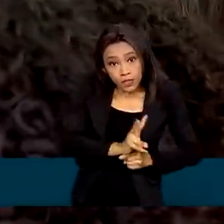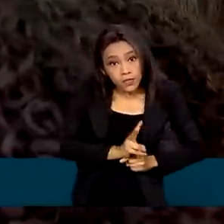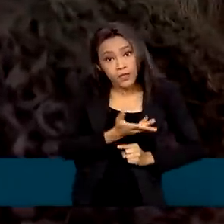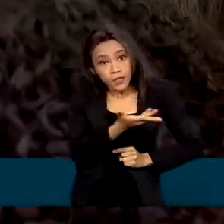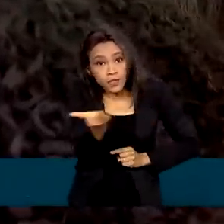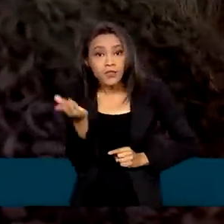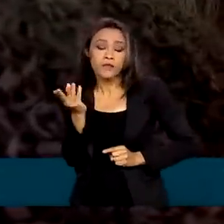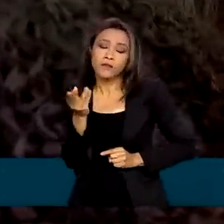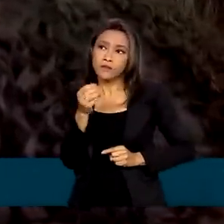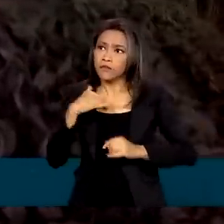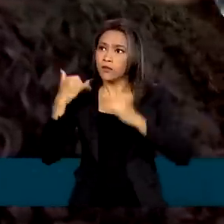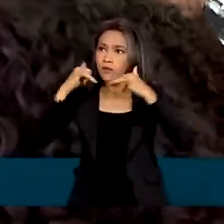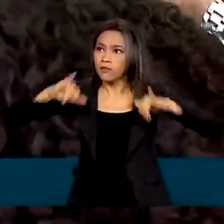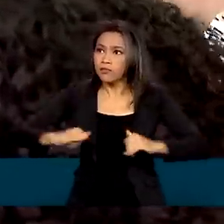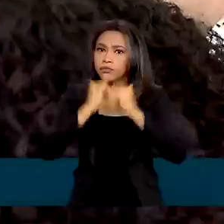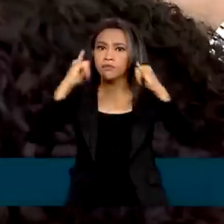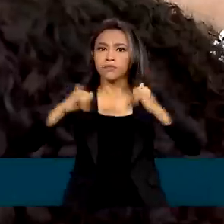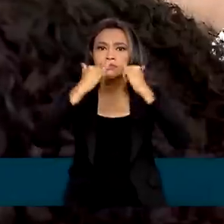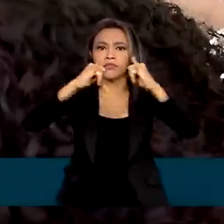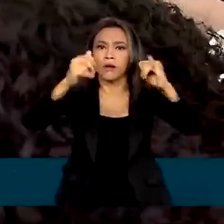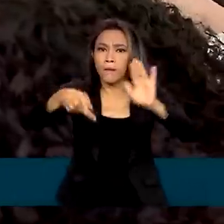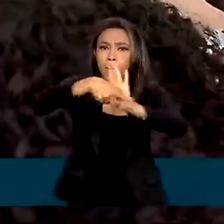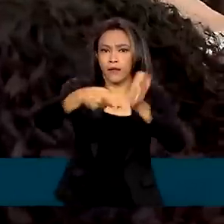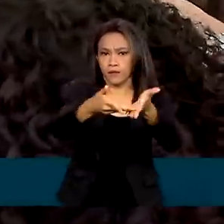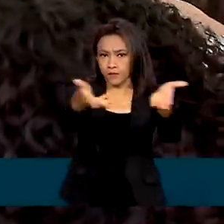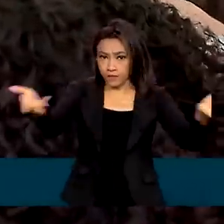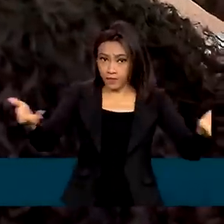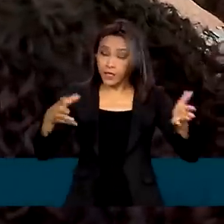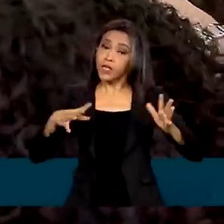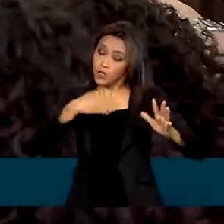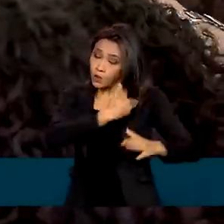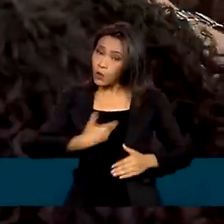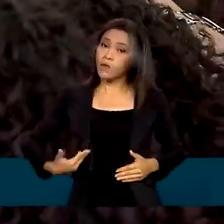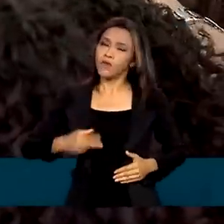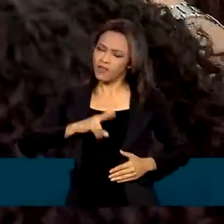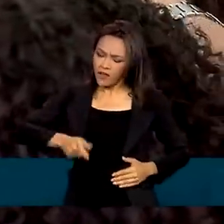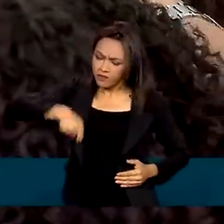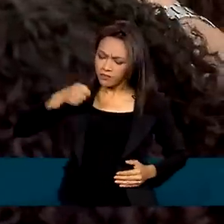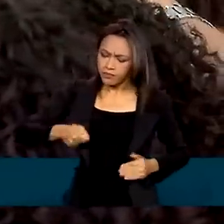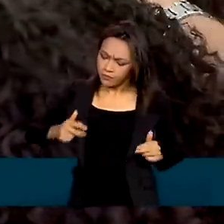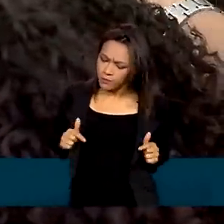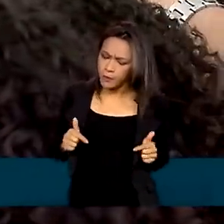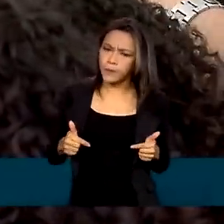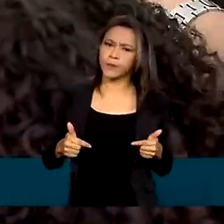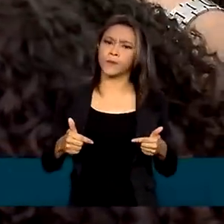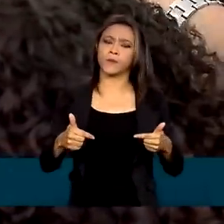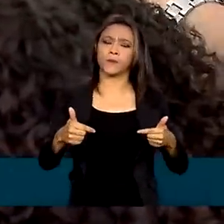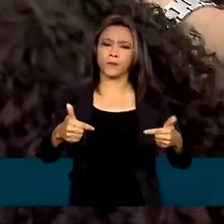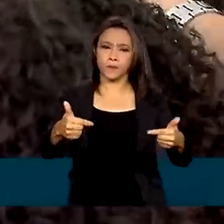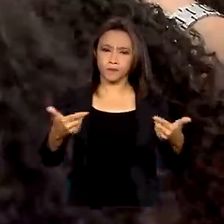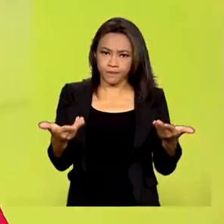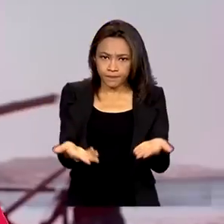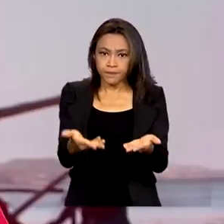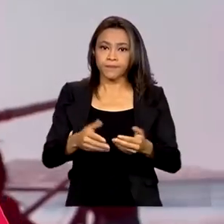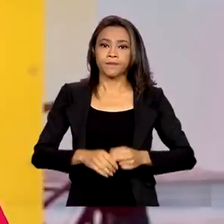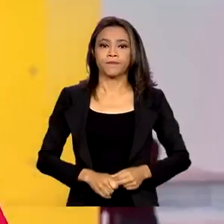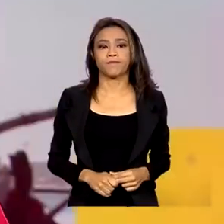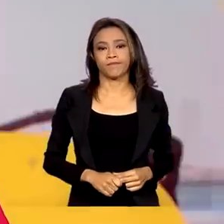brasileiras e tudo aquilo que pode ser feito pelo poder público será feito com todo o vigor e rigor que requer o caso.